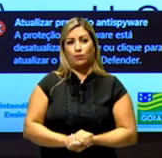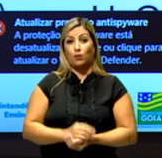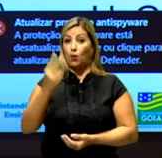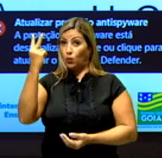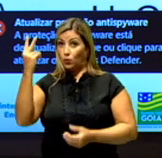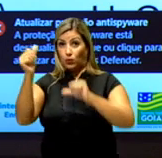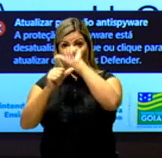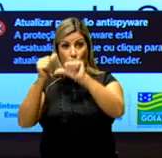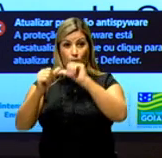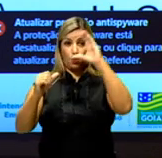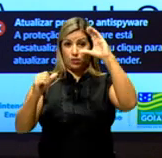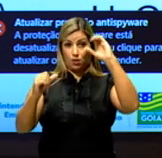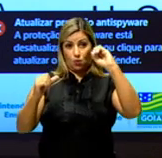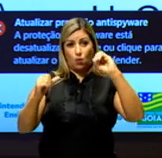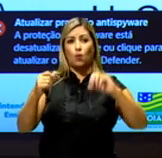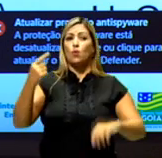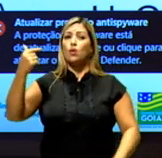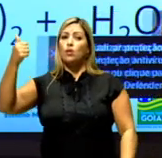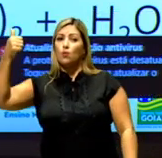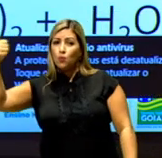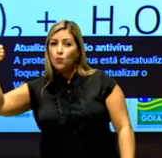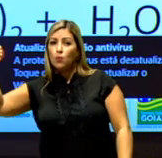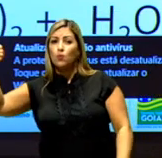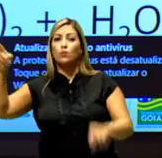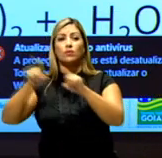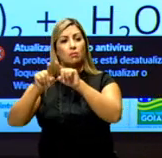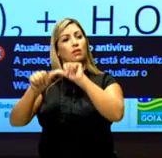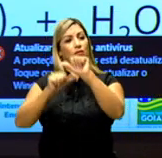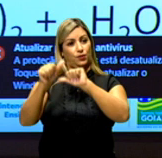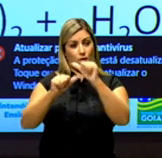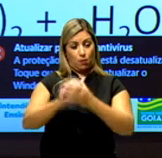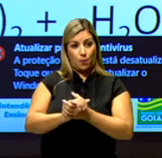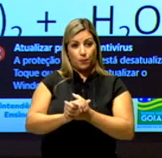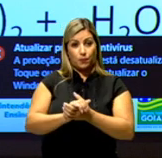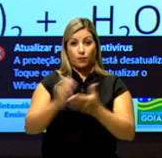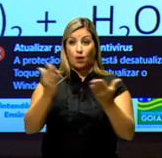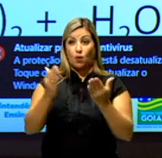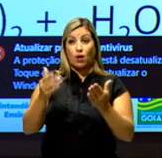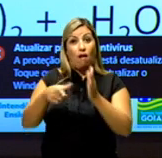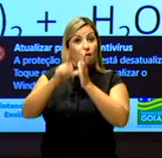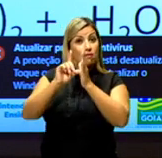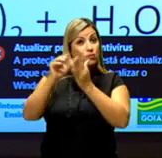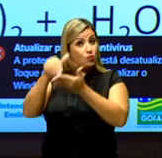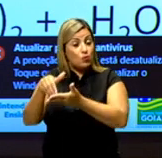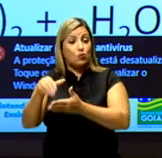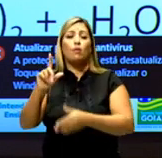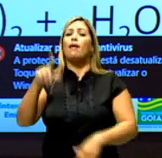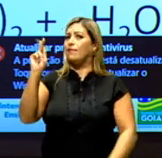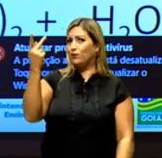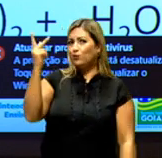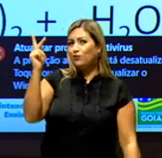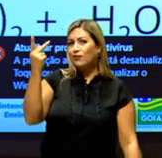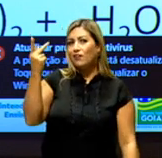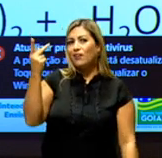transformou em coeficiente e o 1 se transformou em coeficiente do reagente. Agora, vou para o penúltimo, que é o hidrogênio.